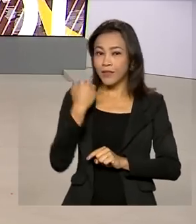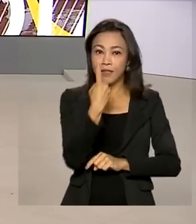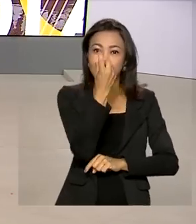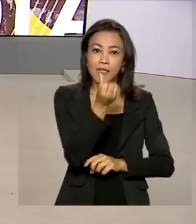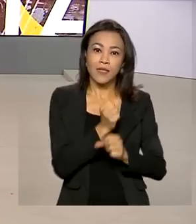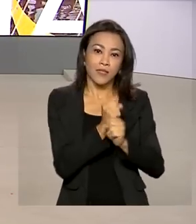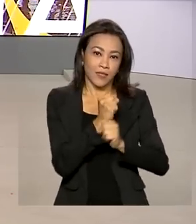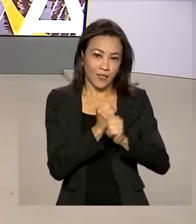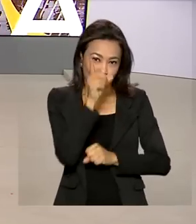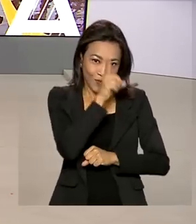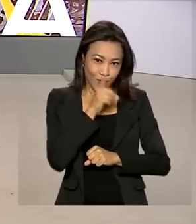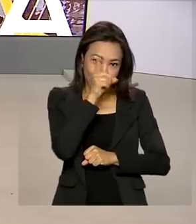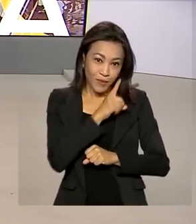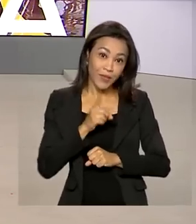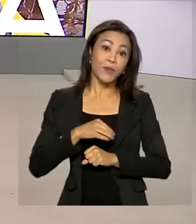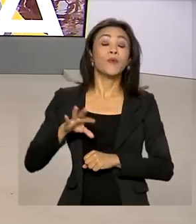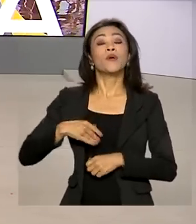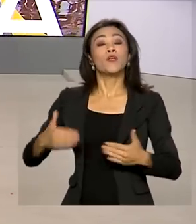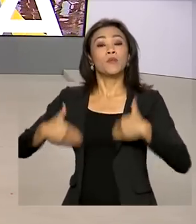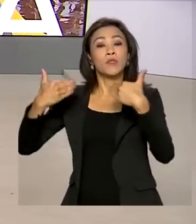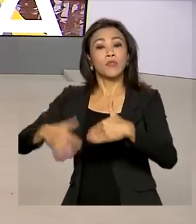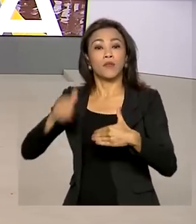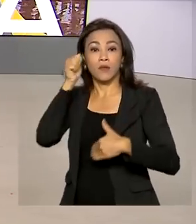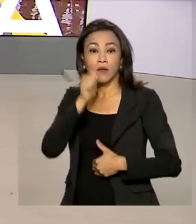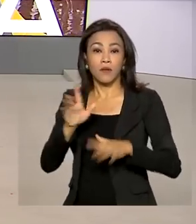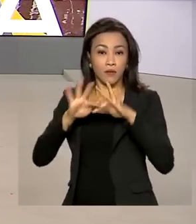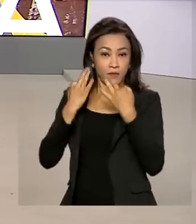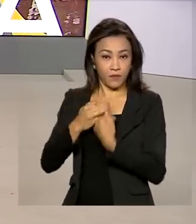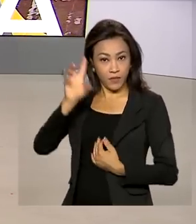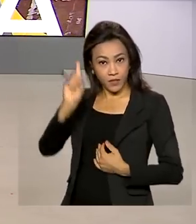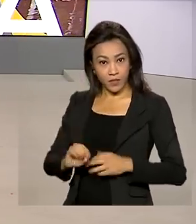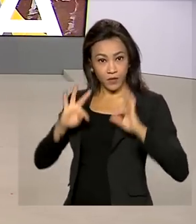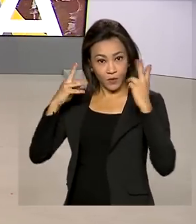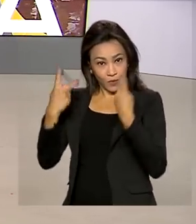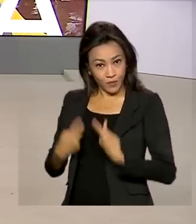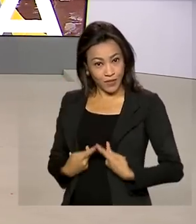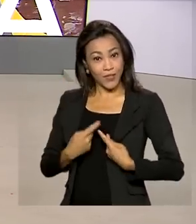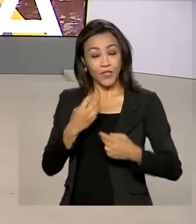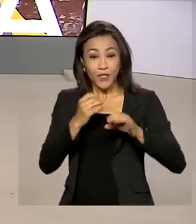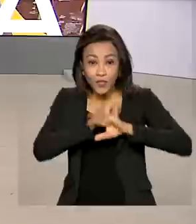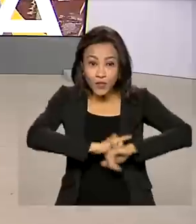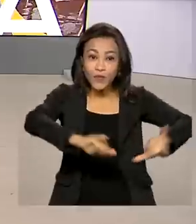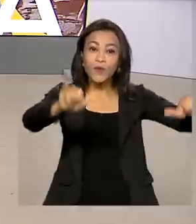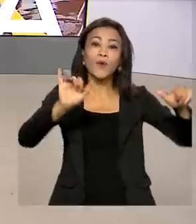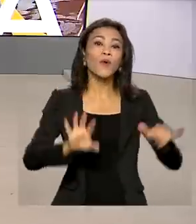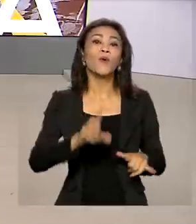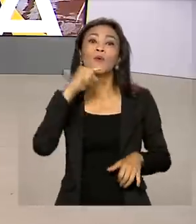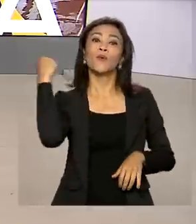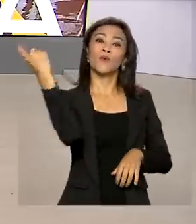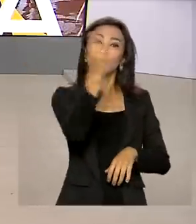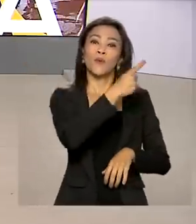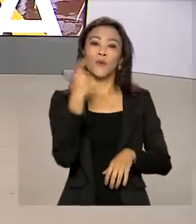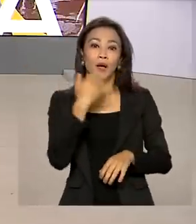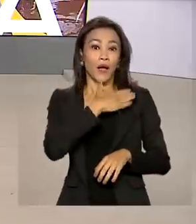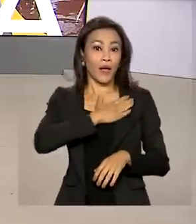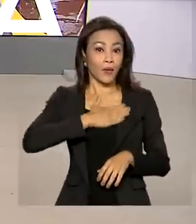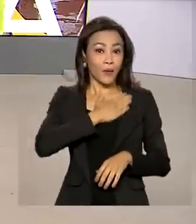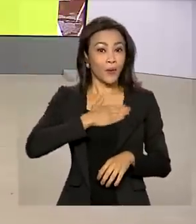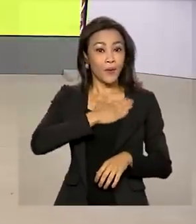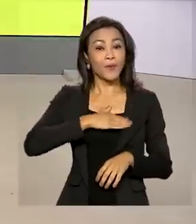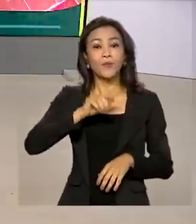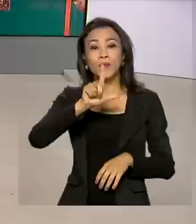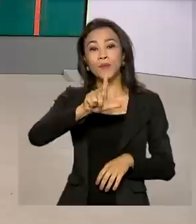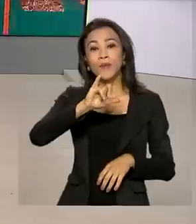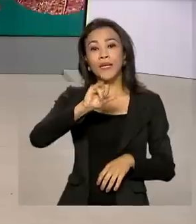Ministério da Mulher, da Família e dos Direitos Humanos lançou a campanha nacional a gosto lilás de conscientização para o fim da violência contra a mulher.